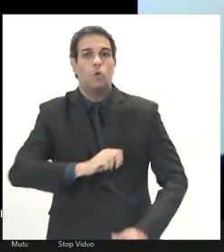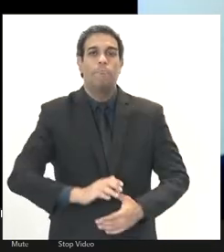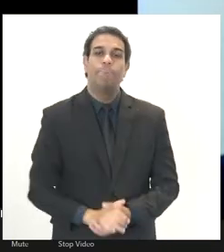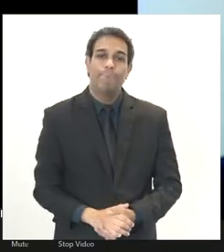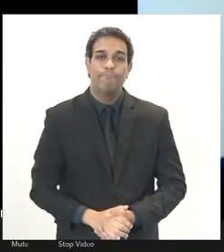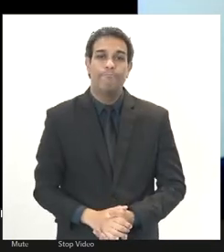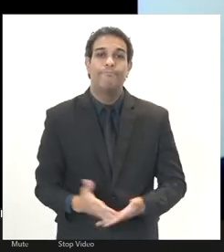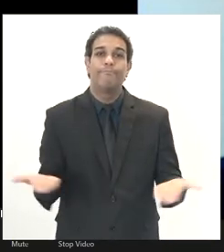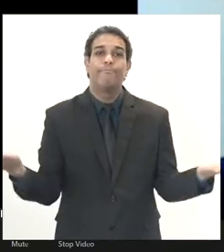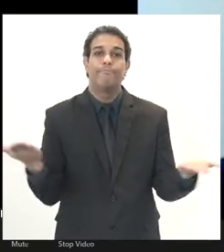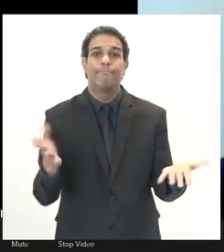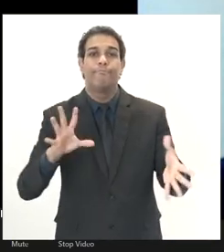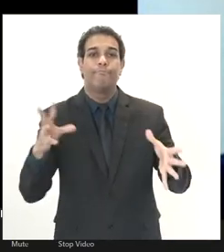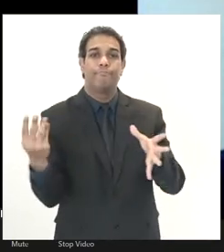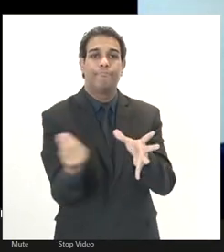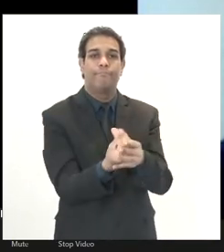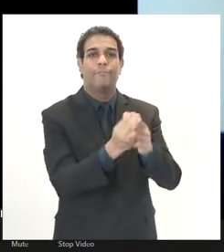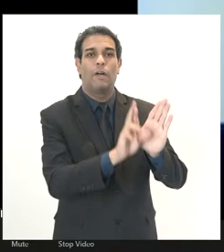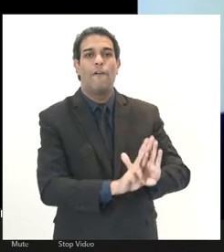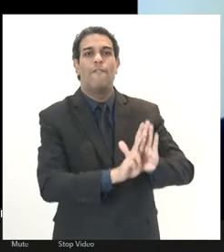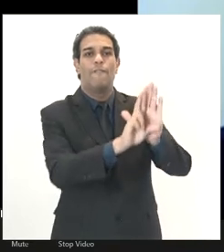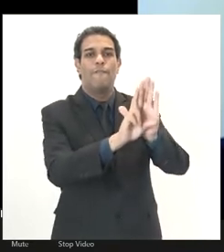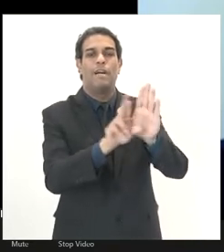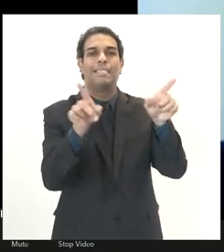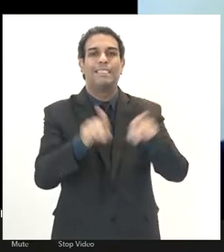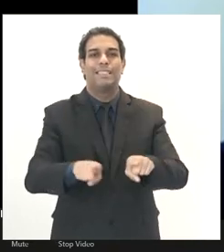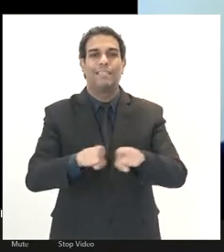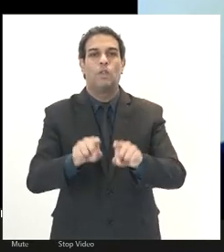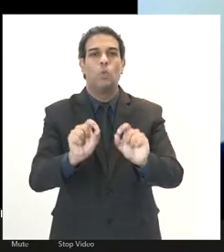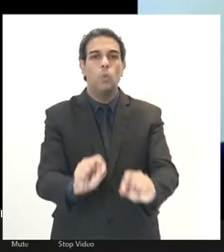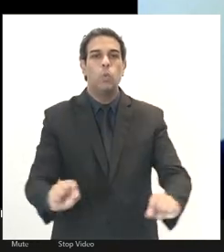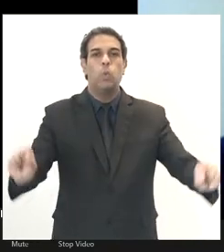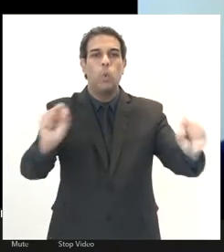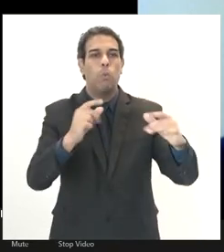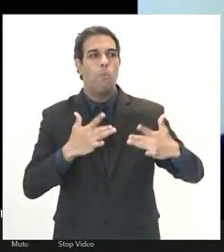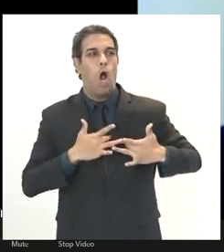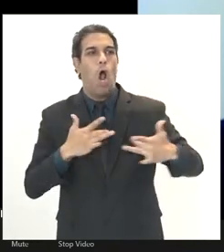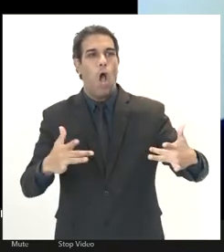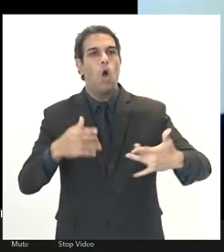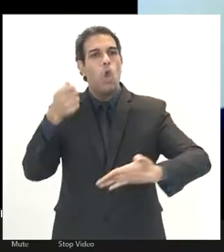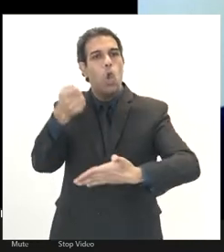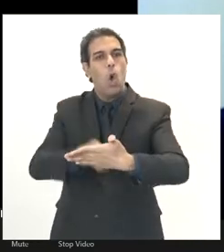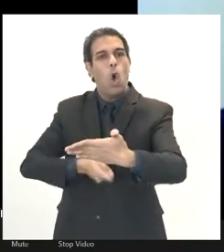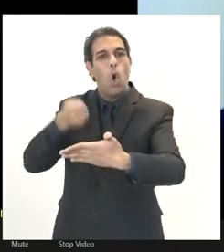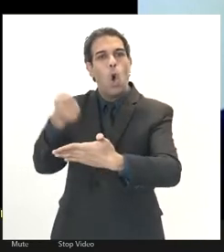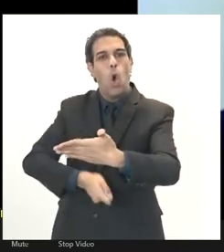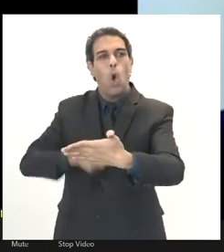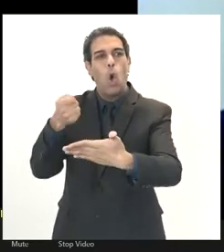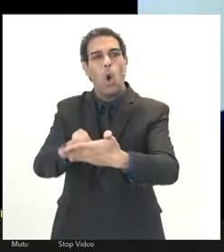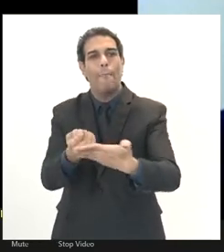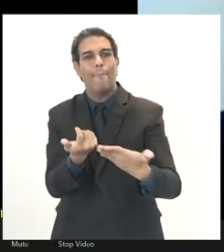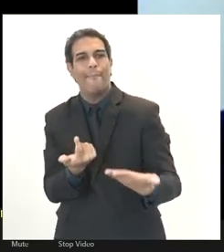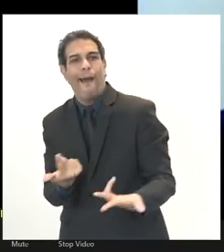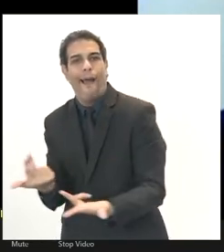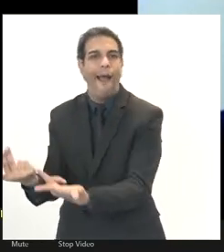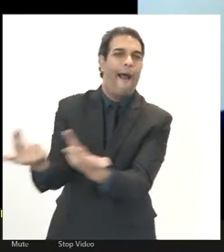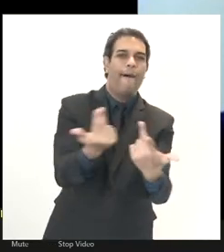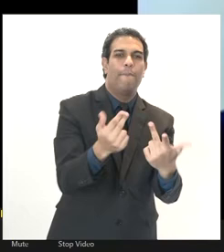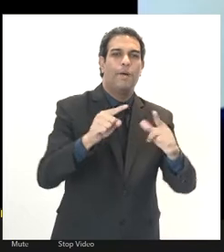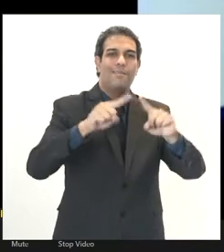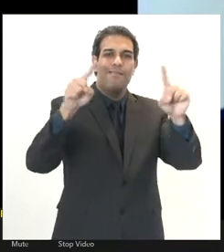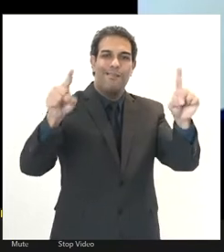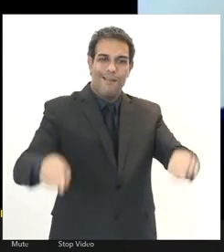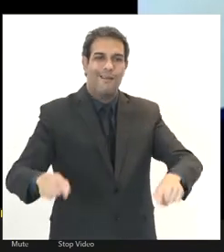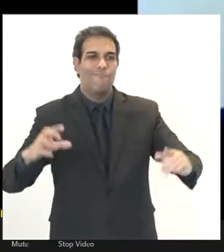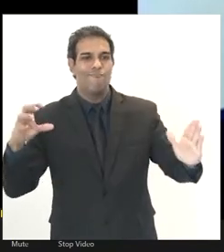embora seja um sindicato do setor privado, está aqui também se solidarizando a luta de todos os servidores, entendendo que essa